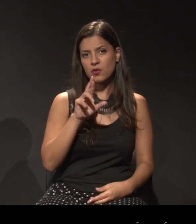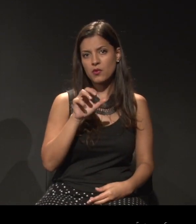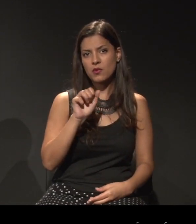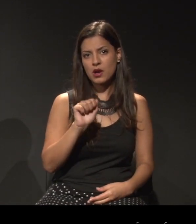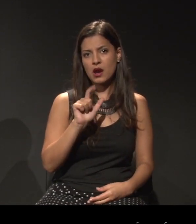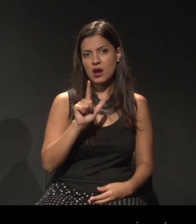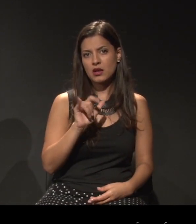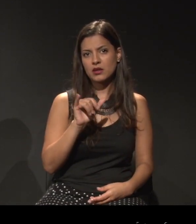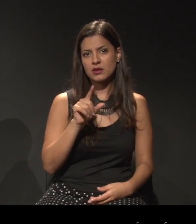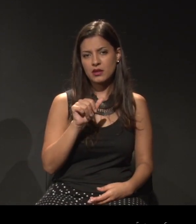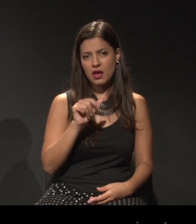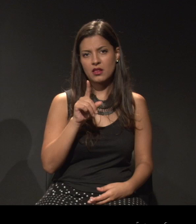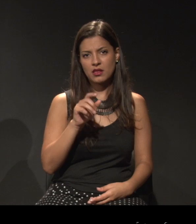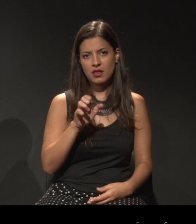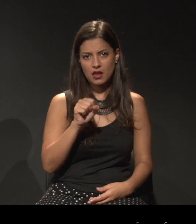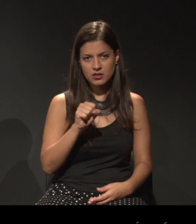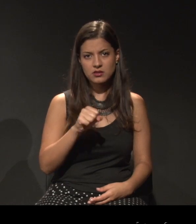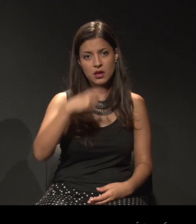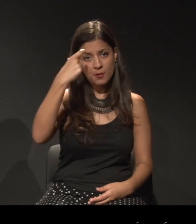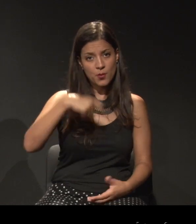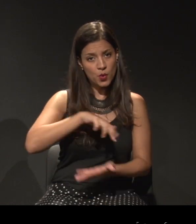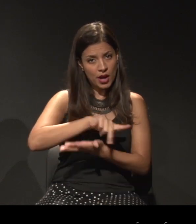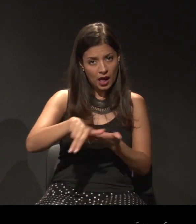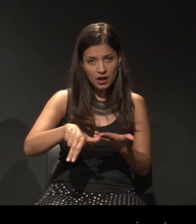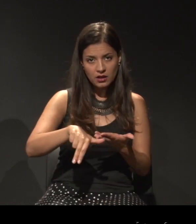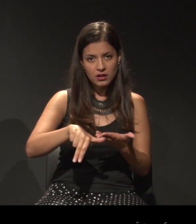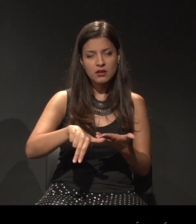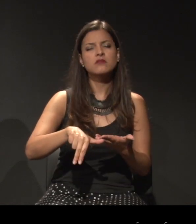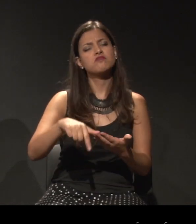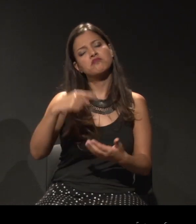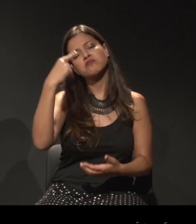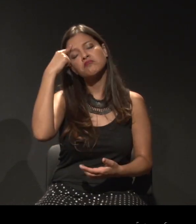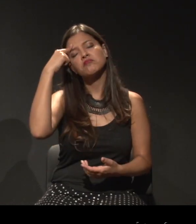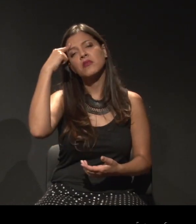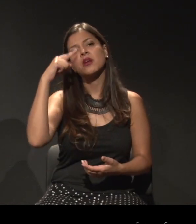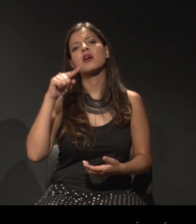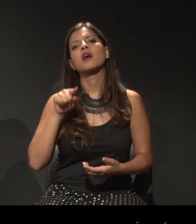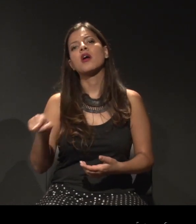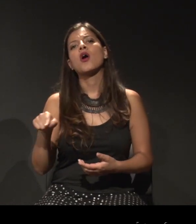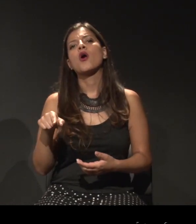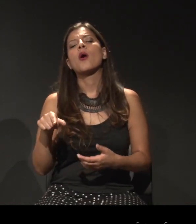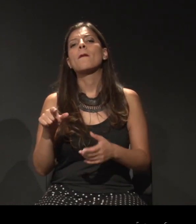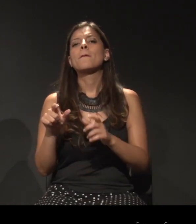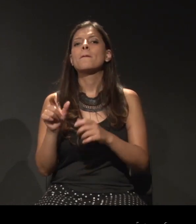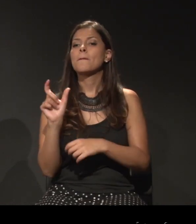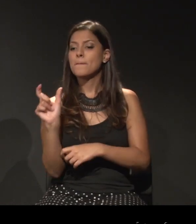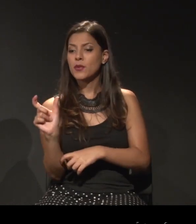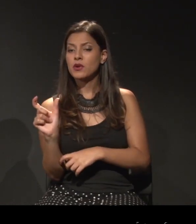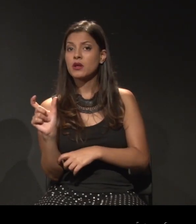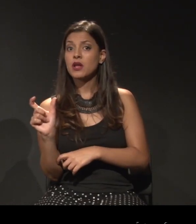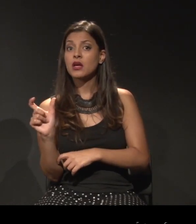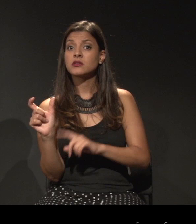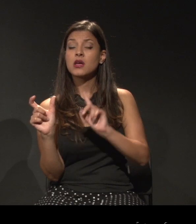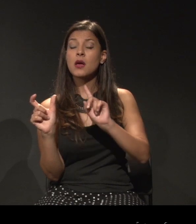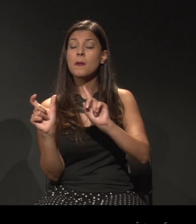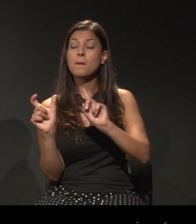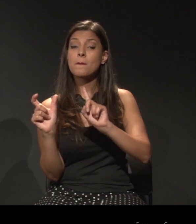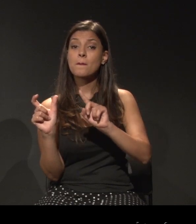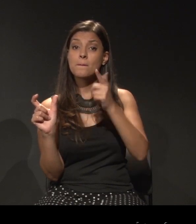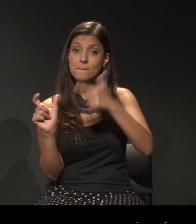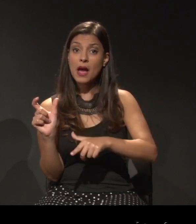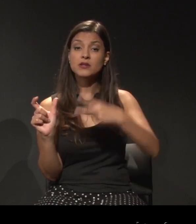vista da linguagem artística da dança, a gente pensa também em duas outras palavras que são superimportantes,